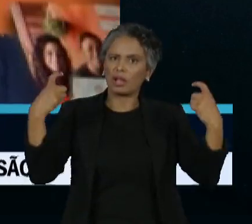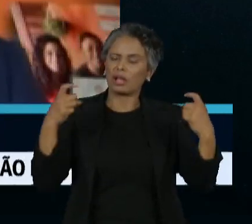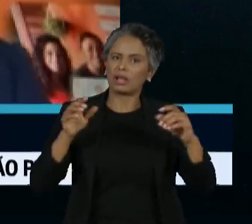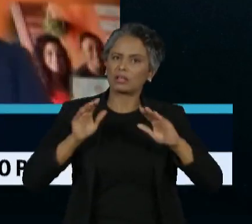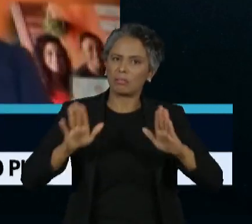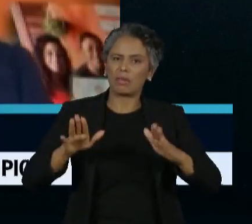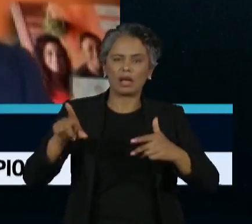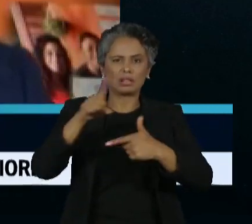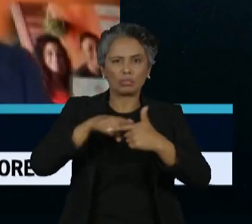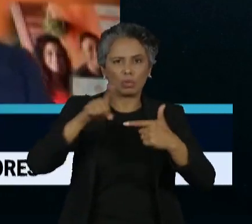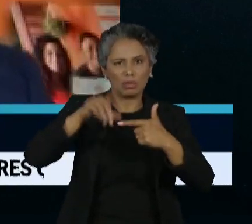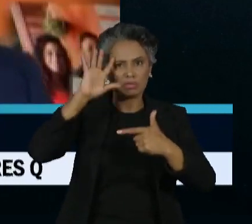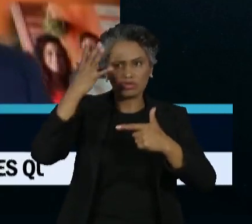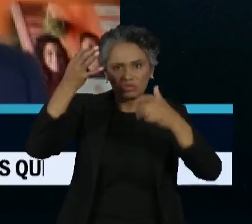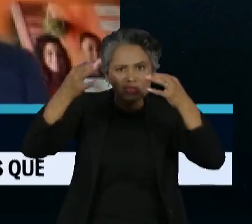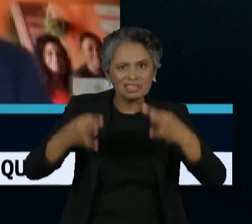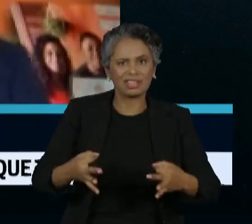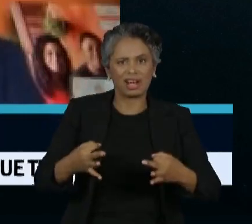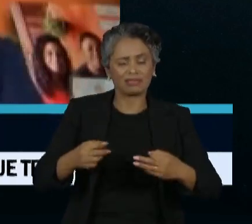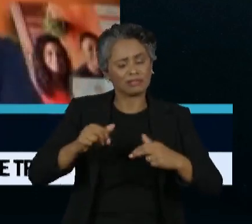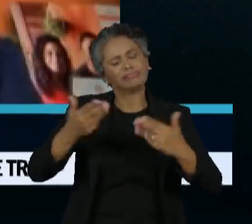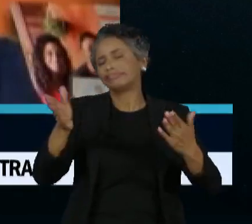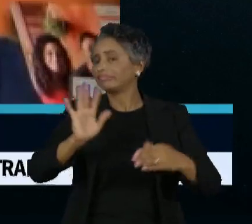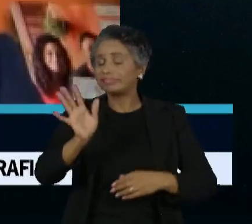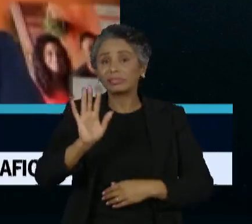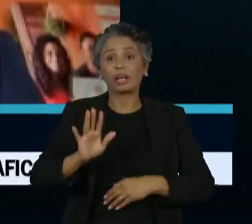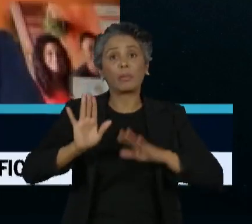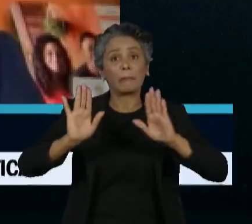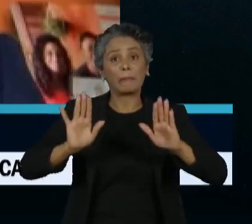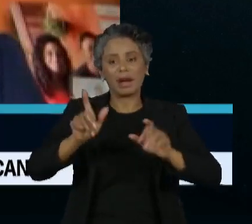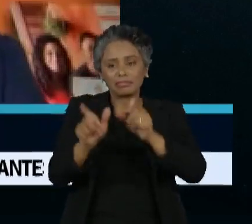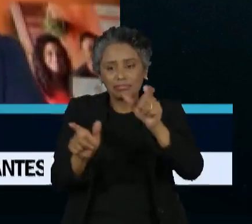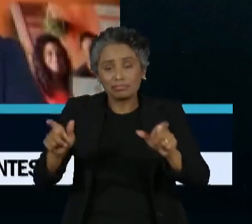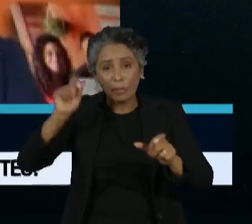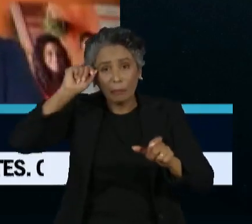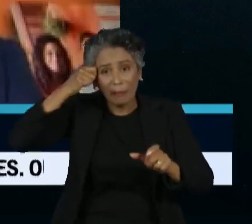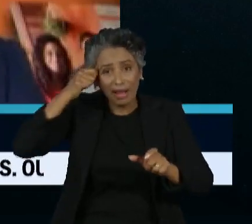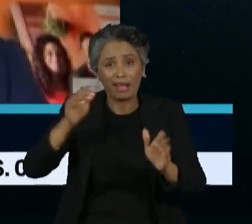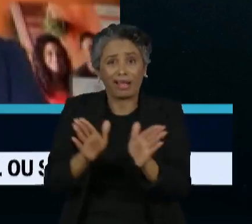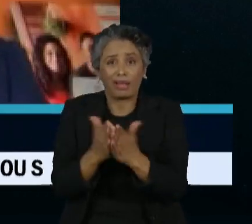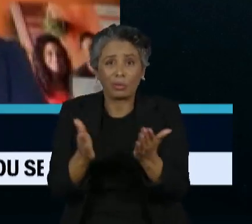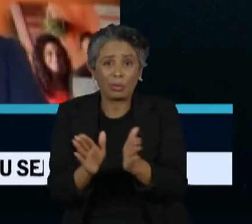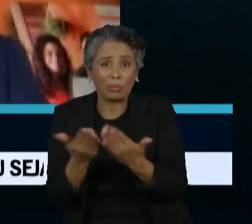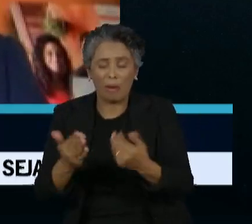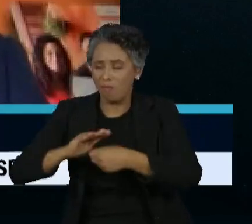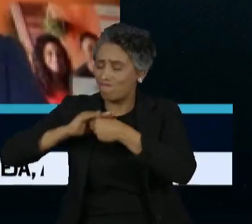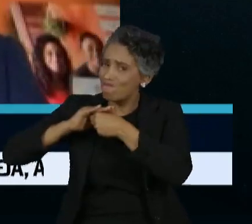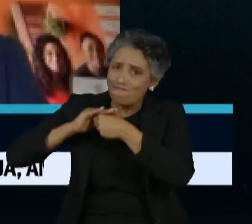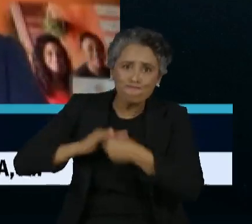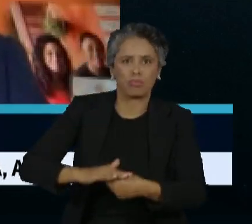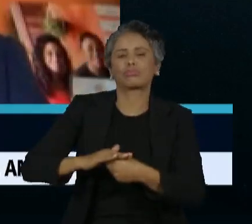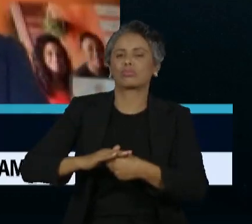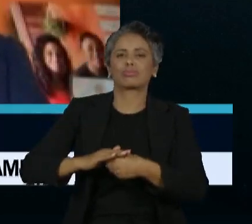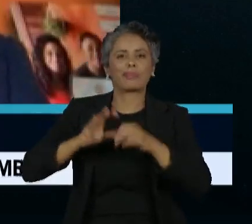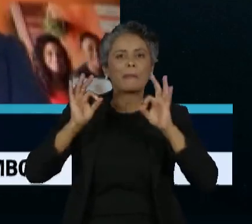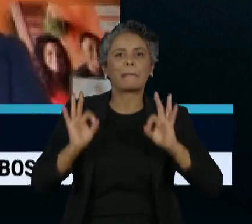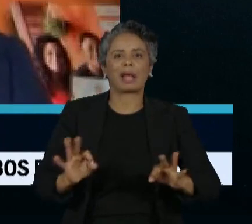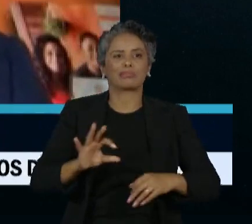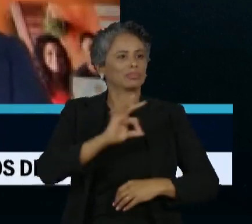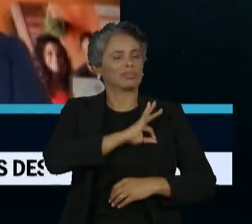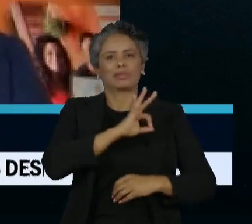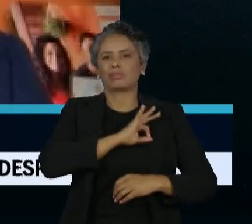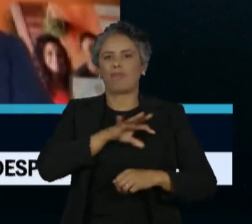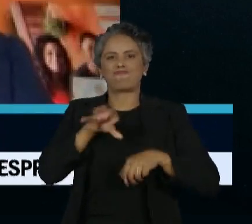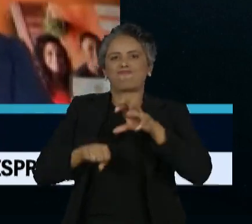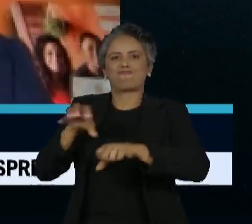que a população mais carente, a população negra, a população pobre, tenha que resolver com a polícia. Então, a gente acha